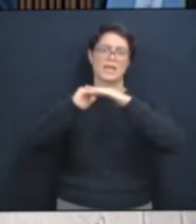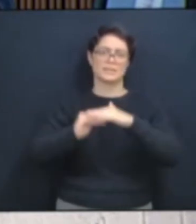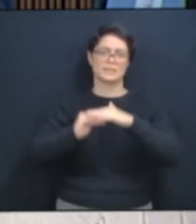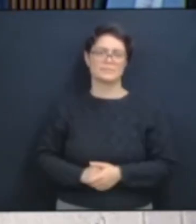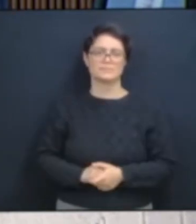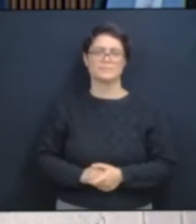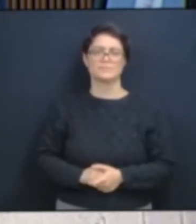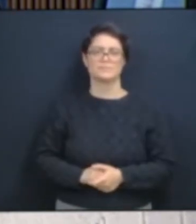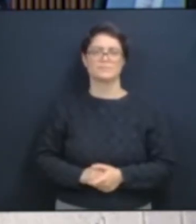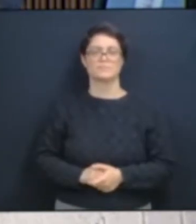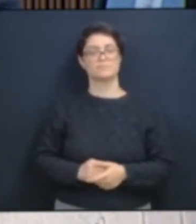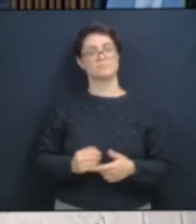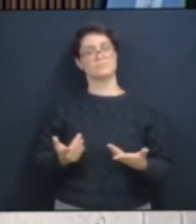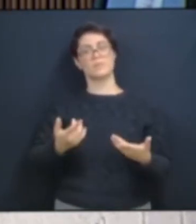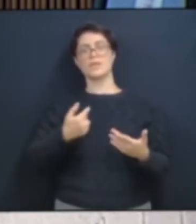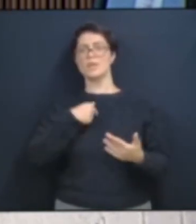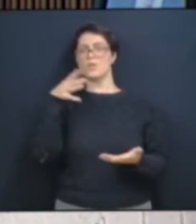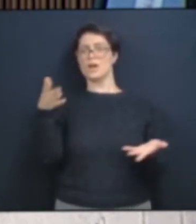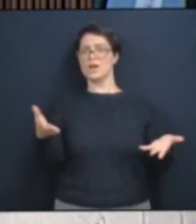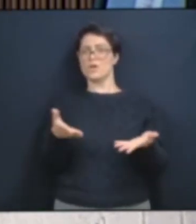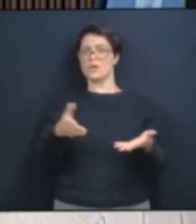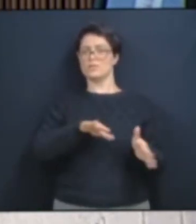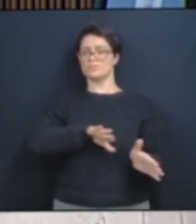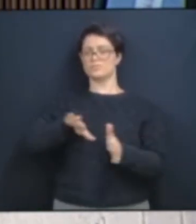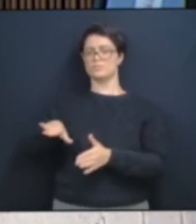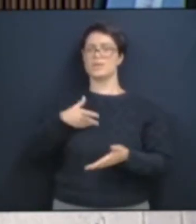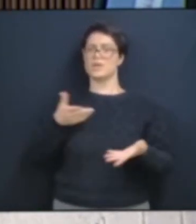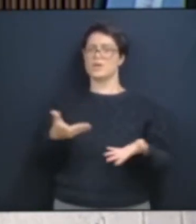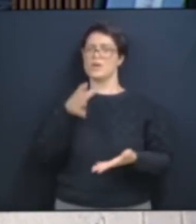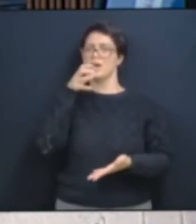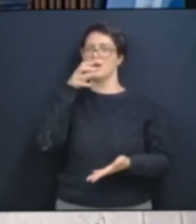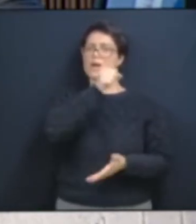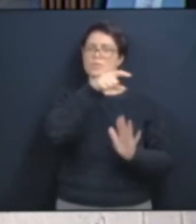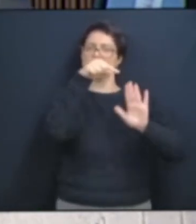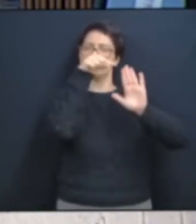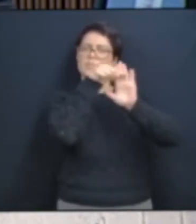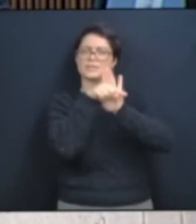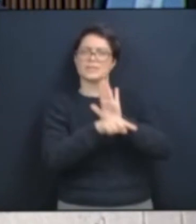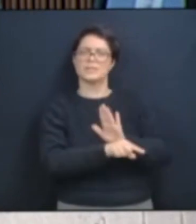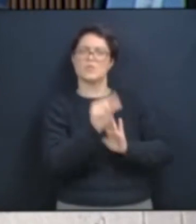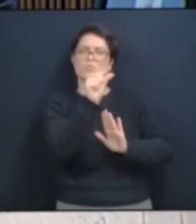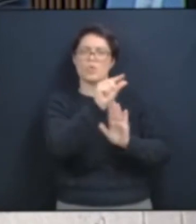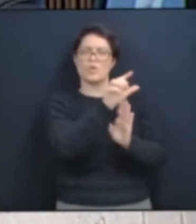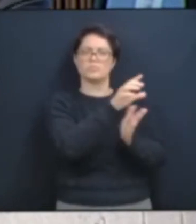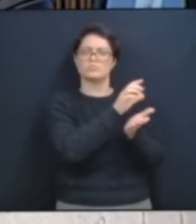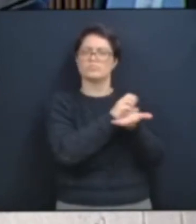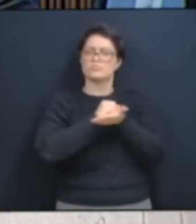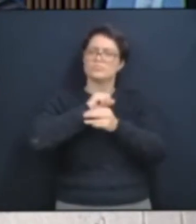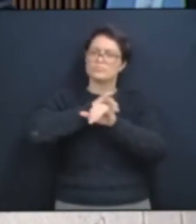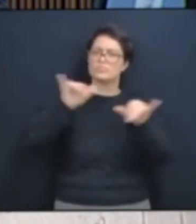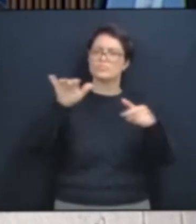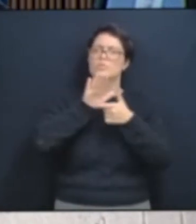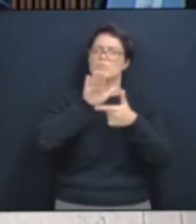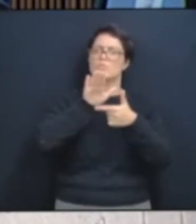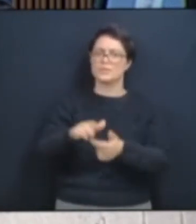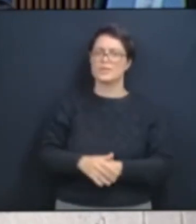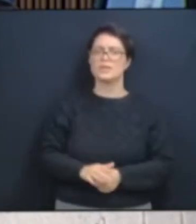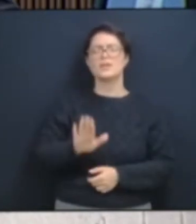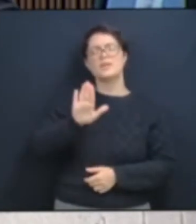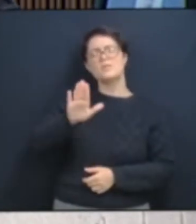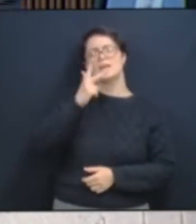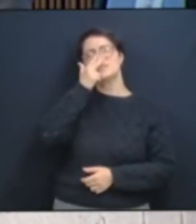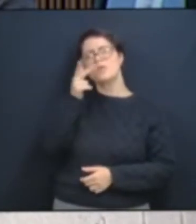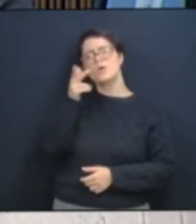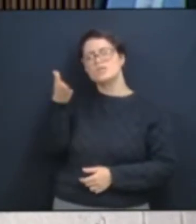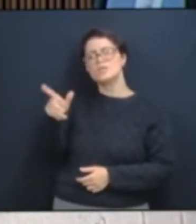isso que eu pesquisei um pouquinho, que esse monstro, essa aberração, esse animador de picadeiro